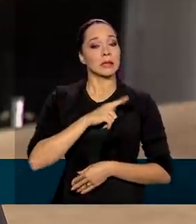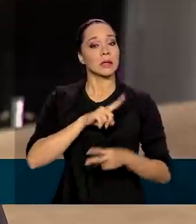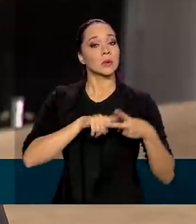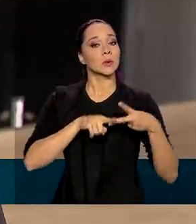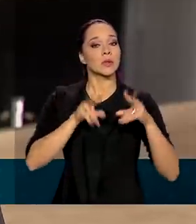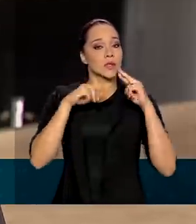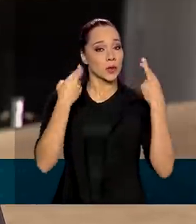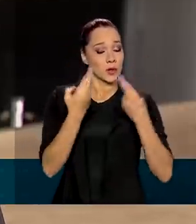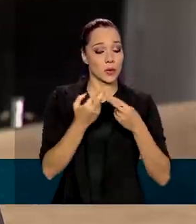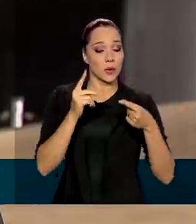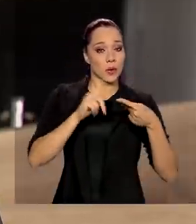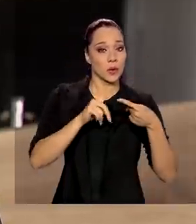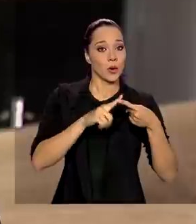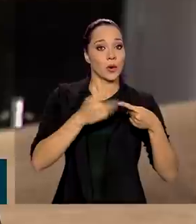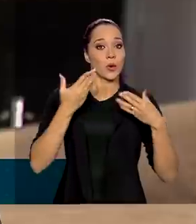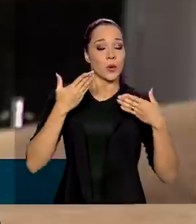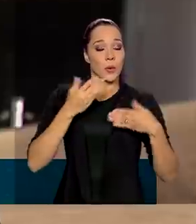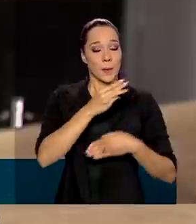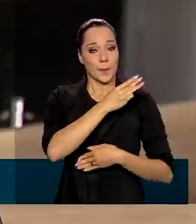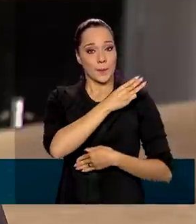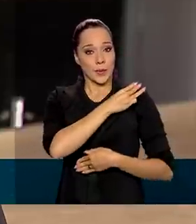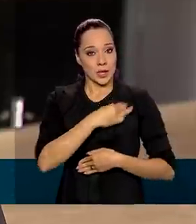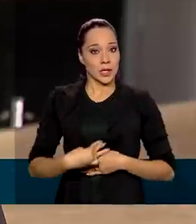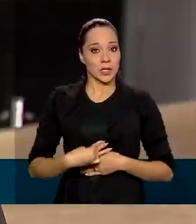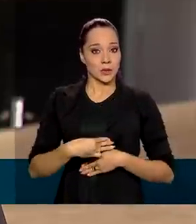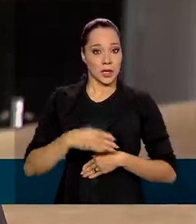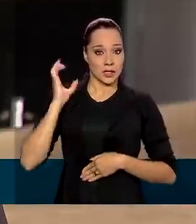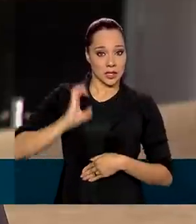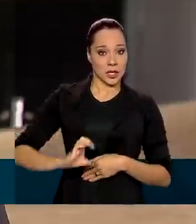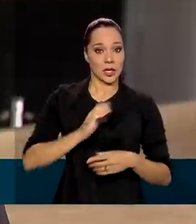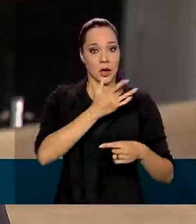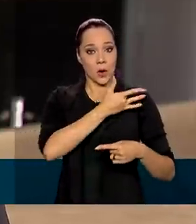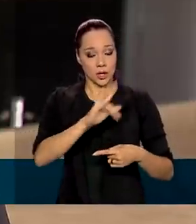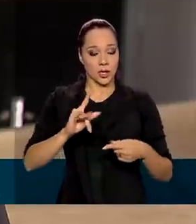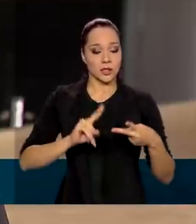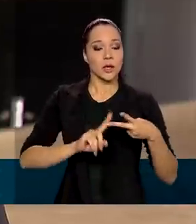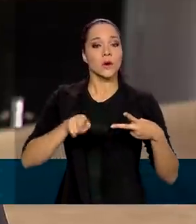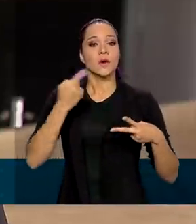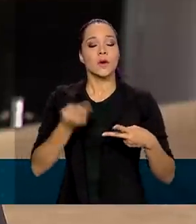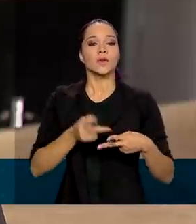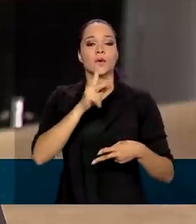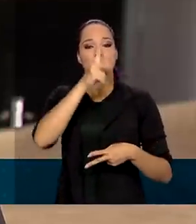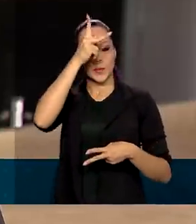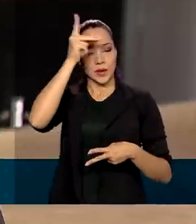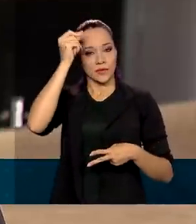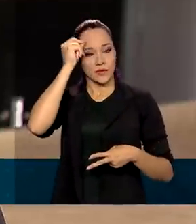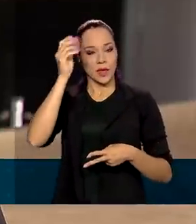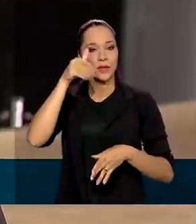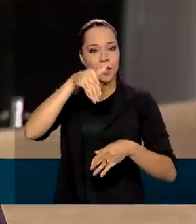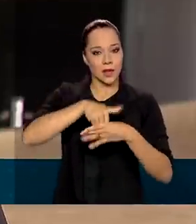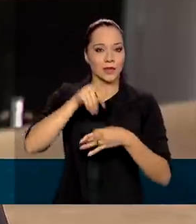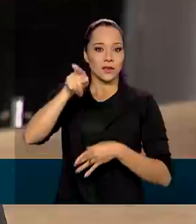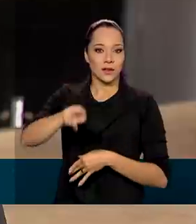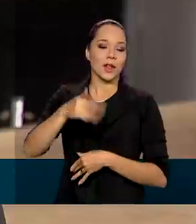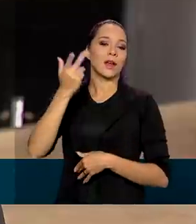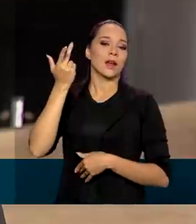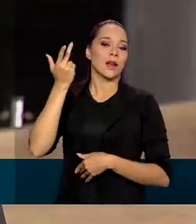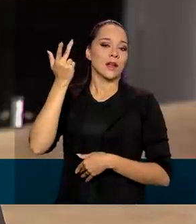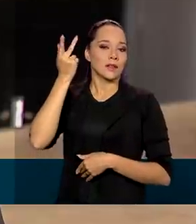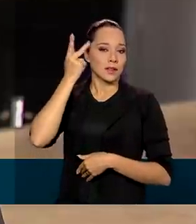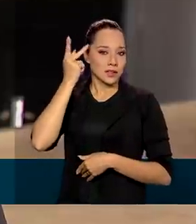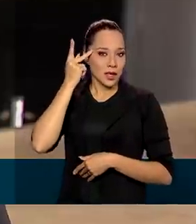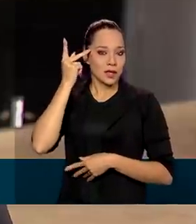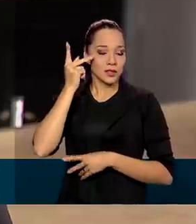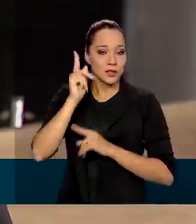reuniões. Uma com o ministro da Cidadania, o Nix Lorenzoni, e outra com o prefeito eleito da cidade do Rio de Janeiro, o Eduardo Paes. Depois, ele